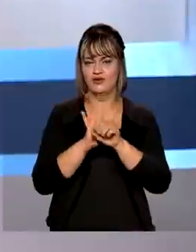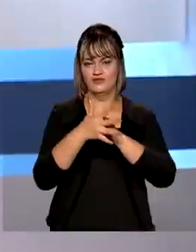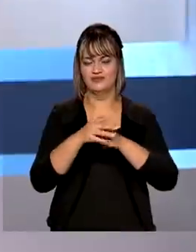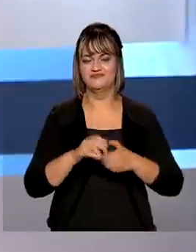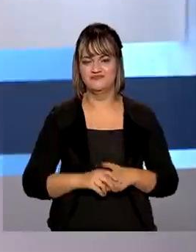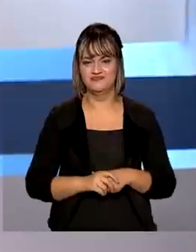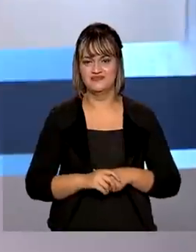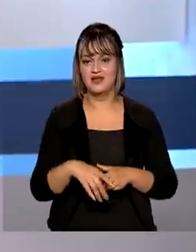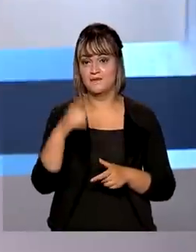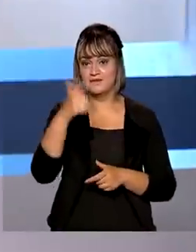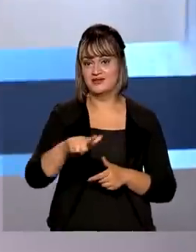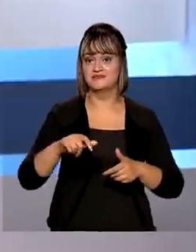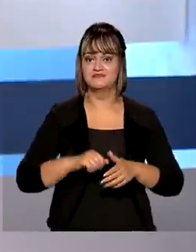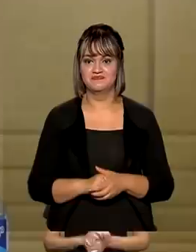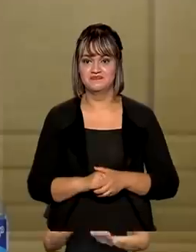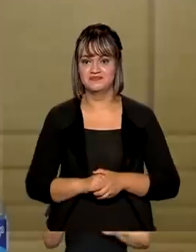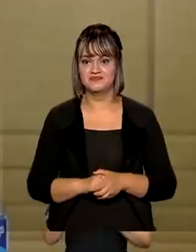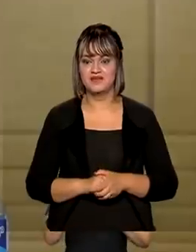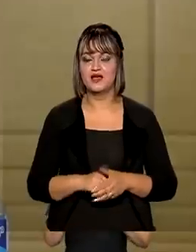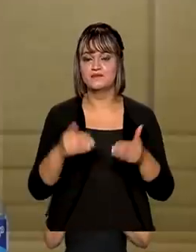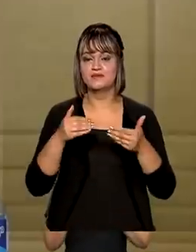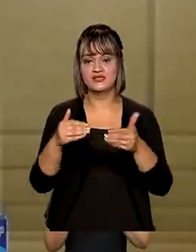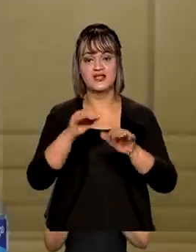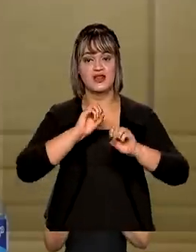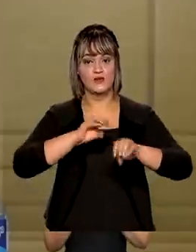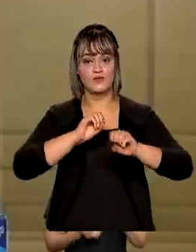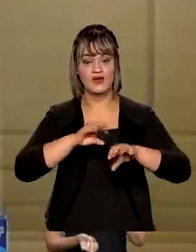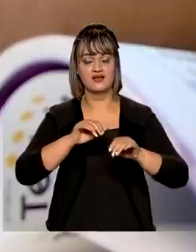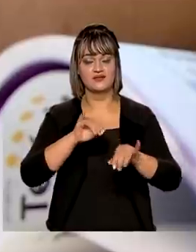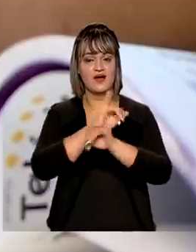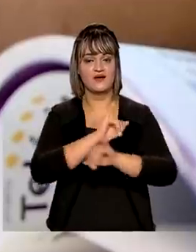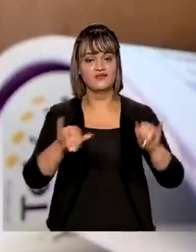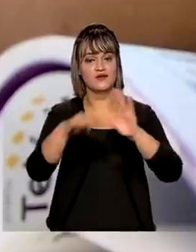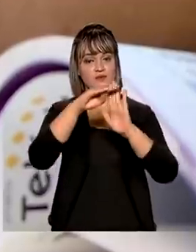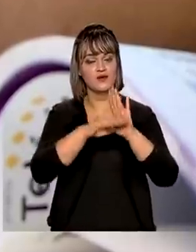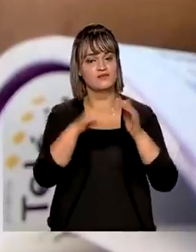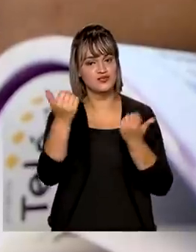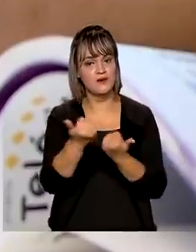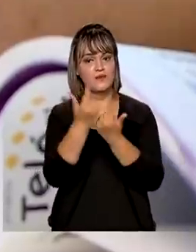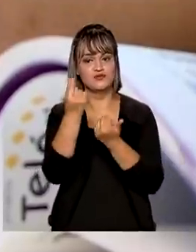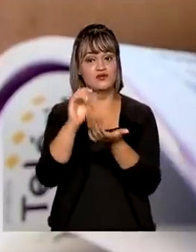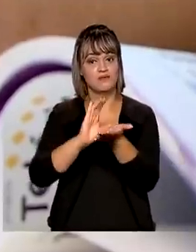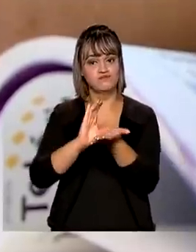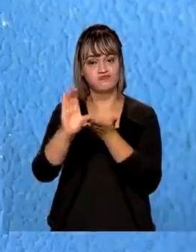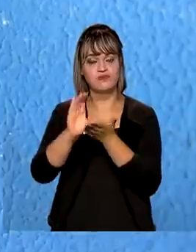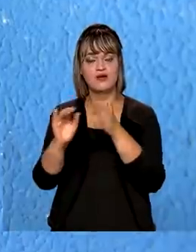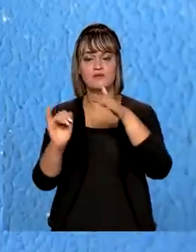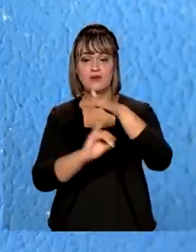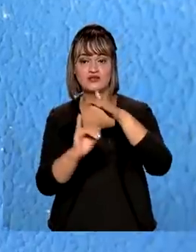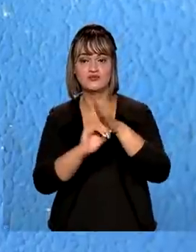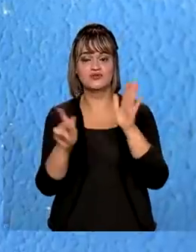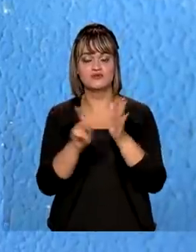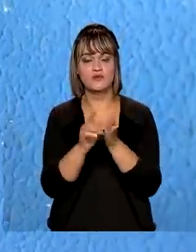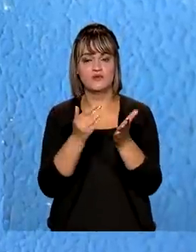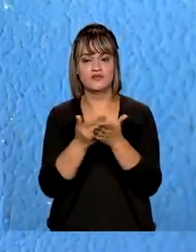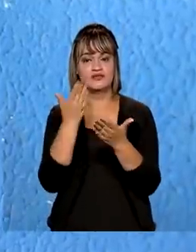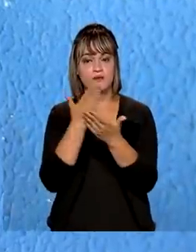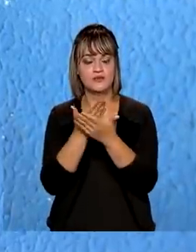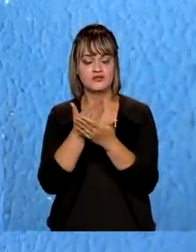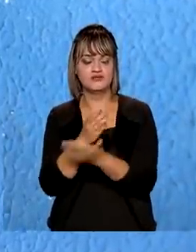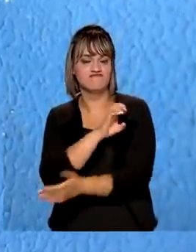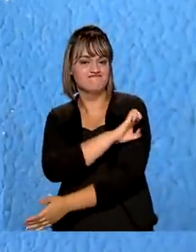E veja também, o Ministério da Educação lança programa de apoio financeiro para instituições começarem a